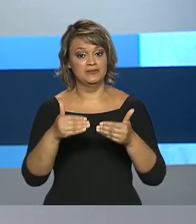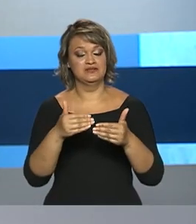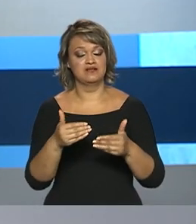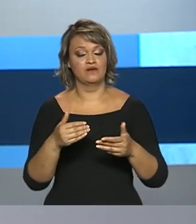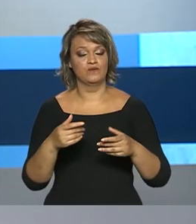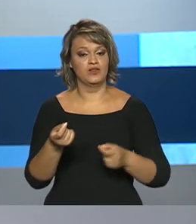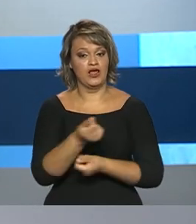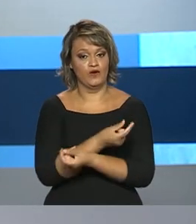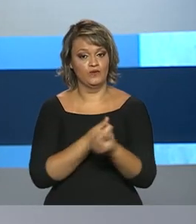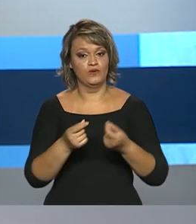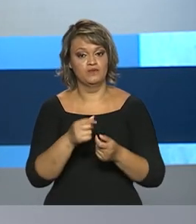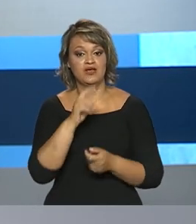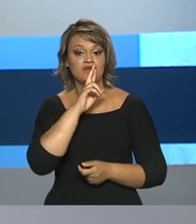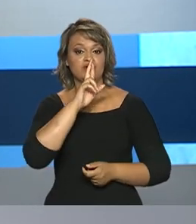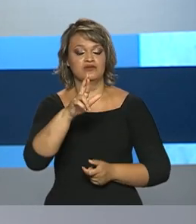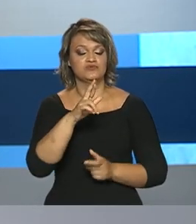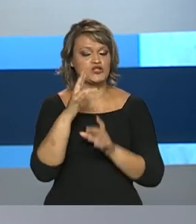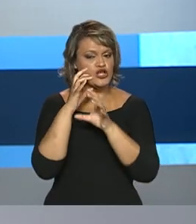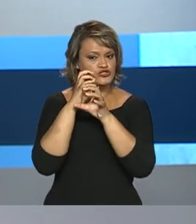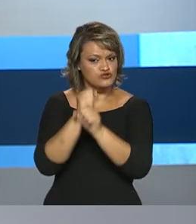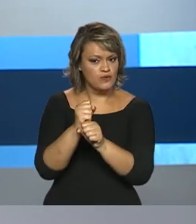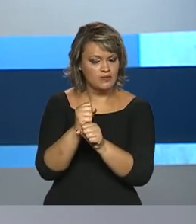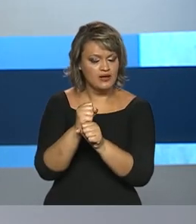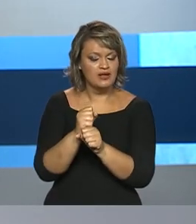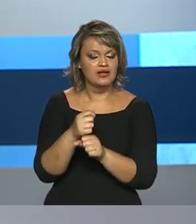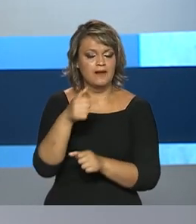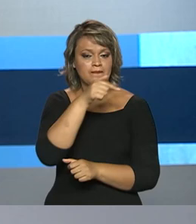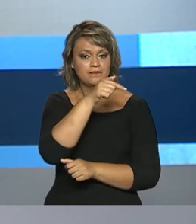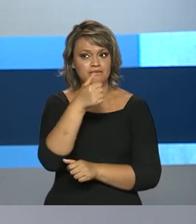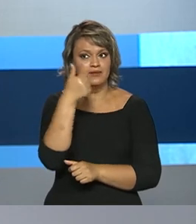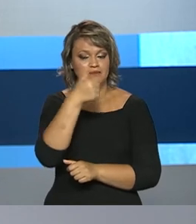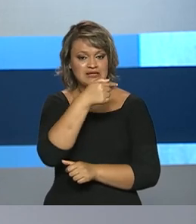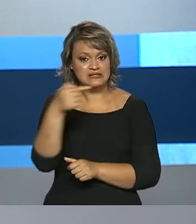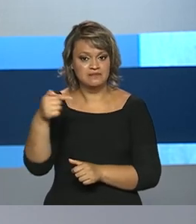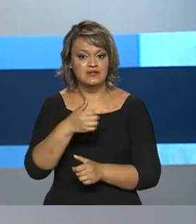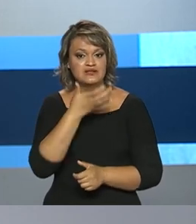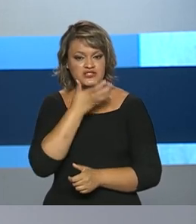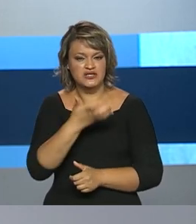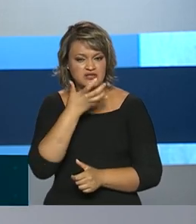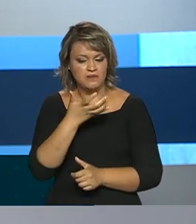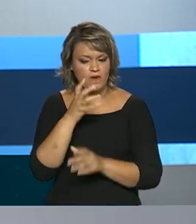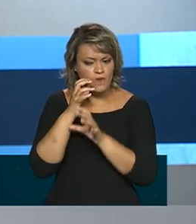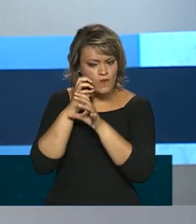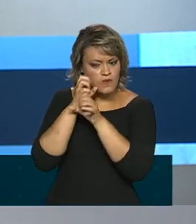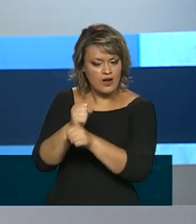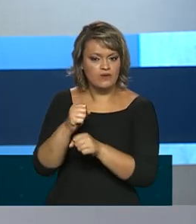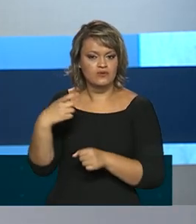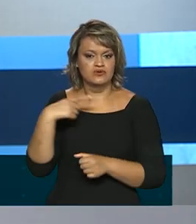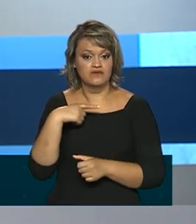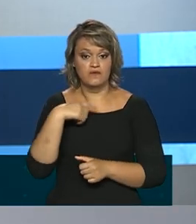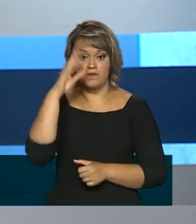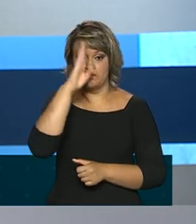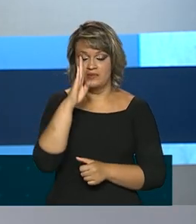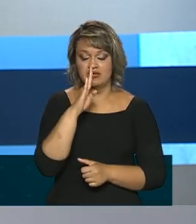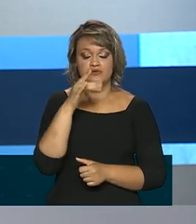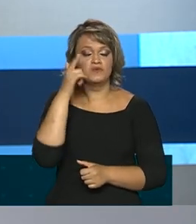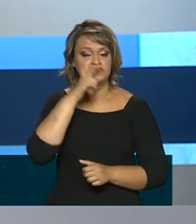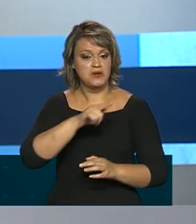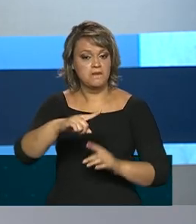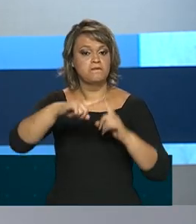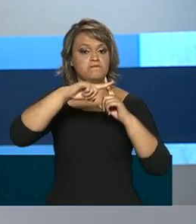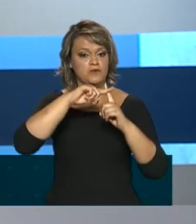Economia divulgou o resultado da balança comercial na primeira semana de dezembro. Segundo os cálculos da equipe econômica, o Brasil teve saldo